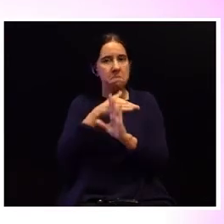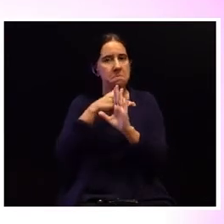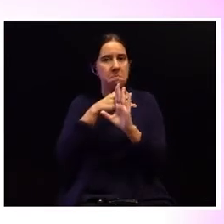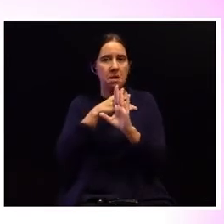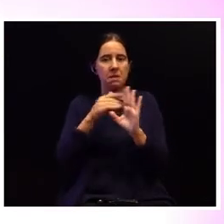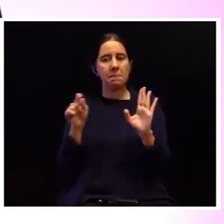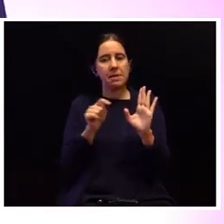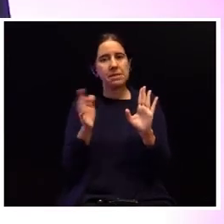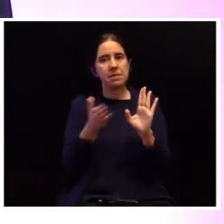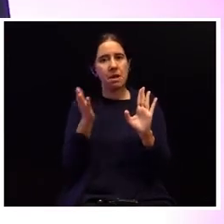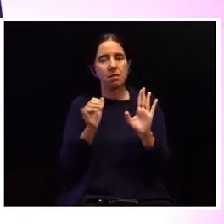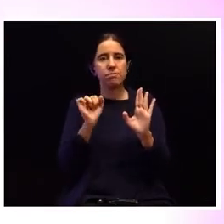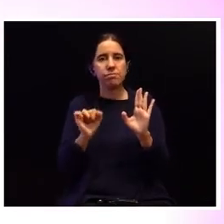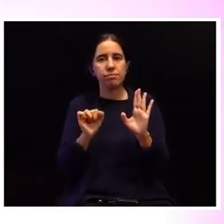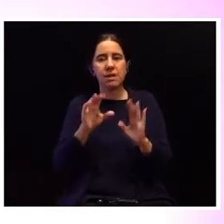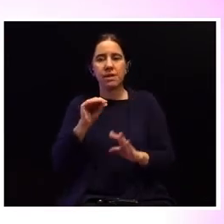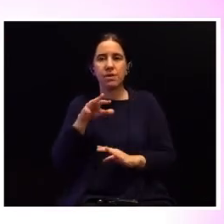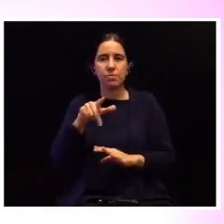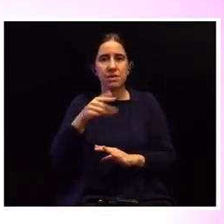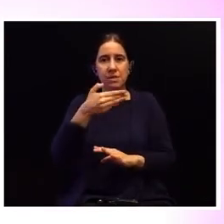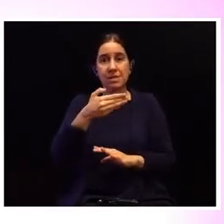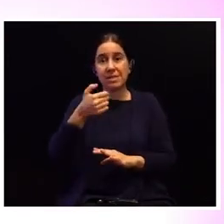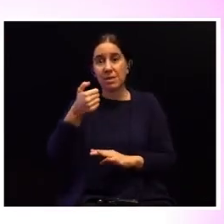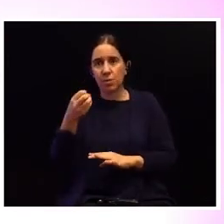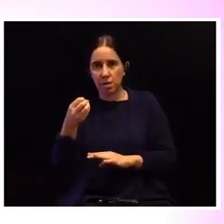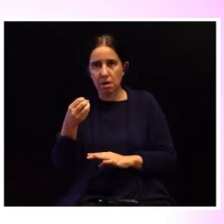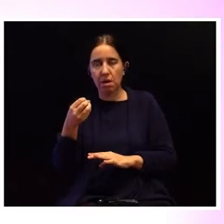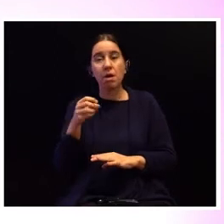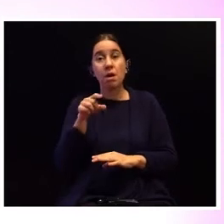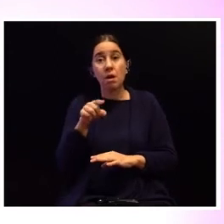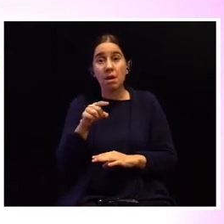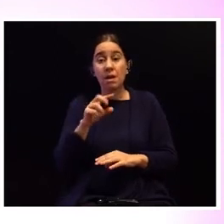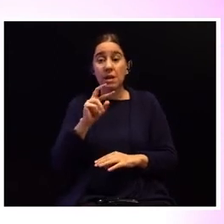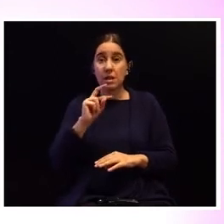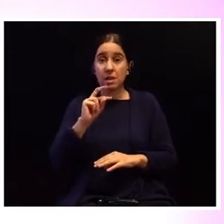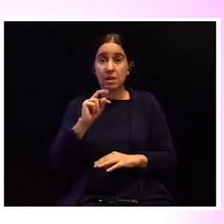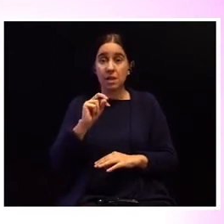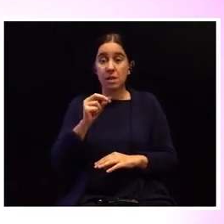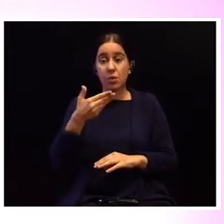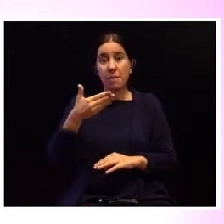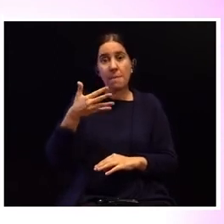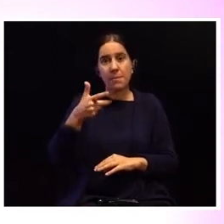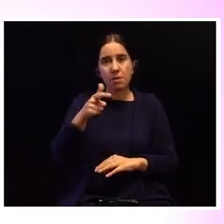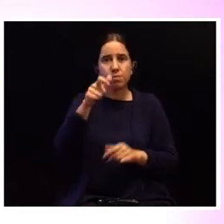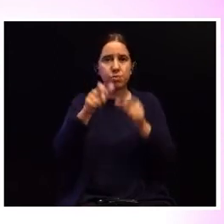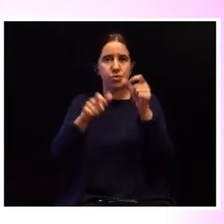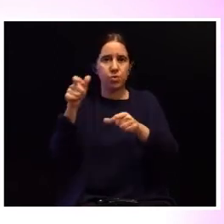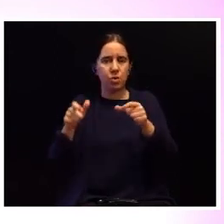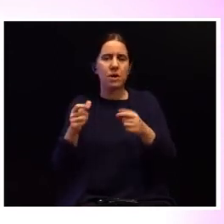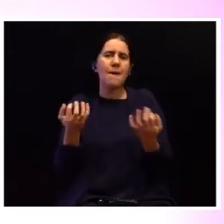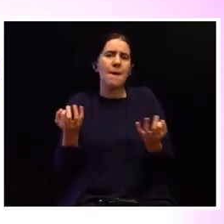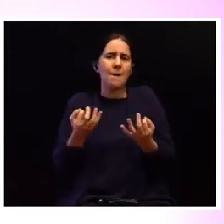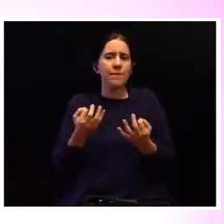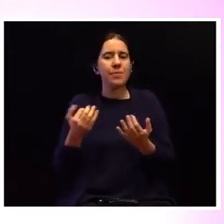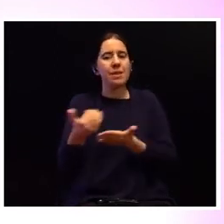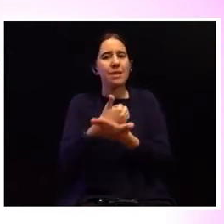mensal de 10.750 a 31 mil pessoas. É certo também que